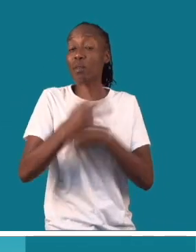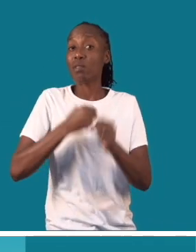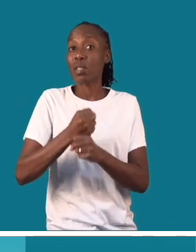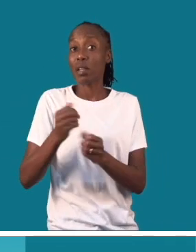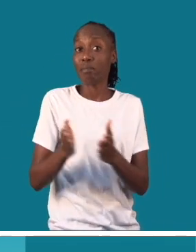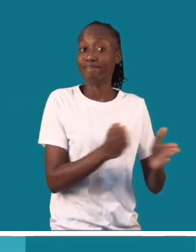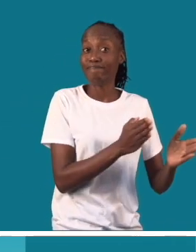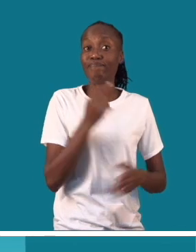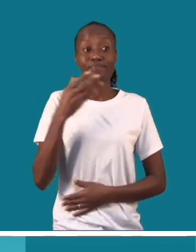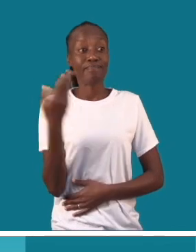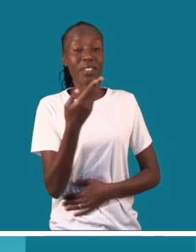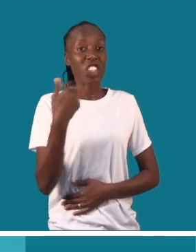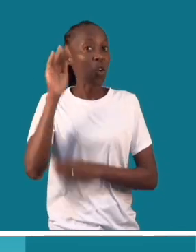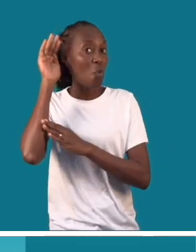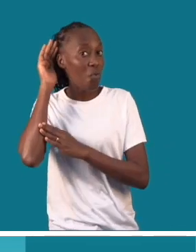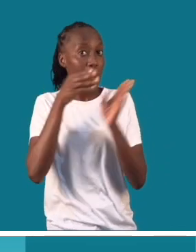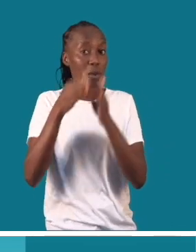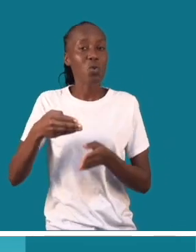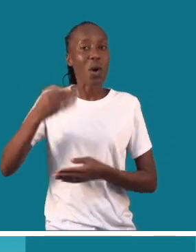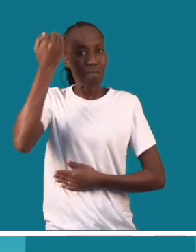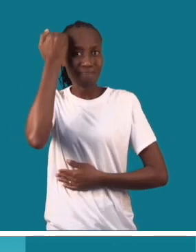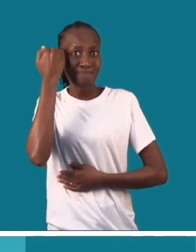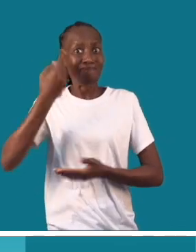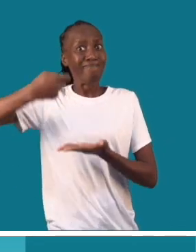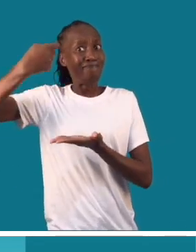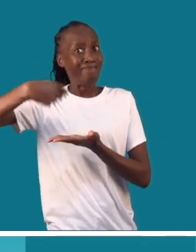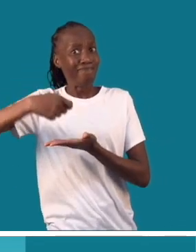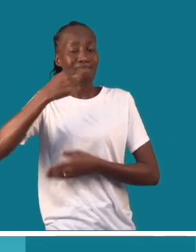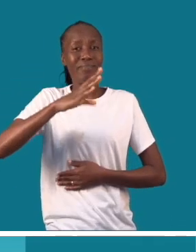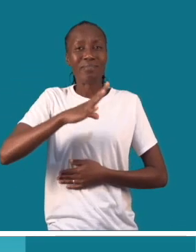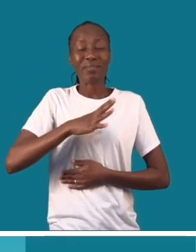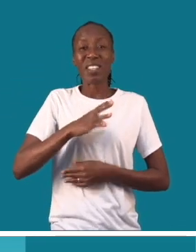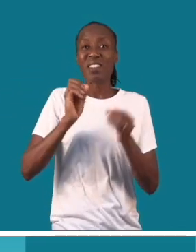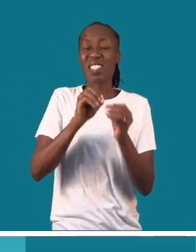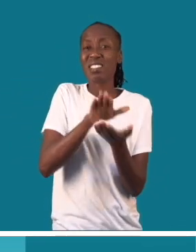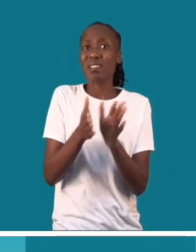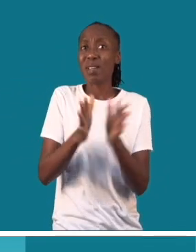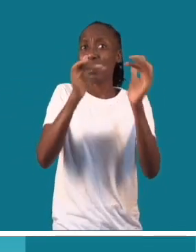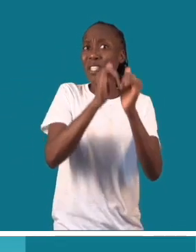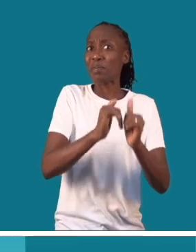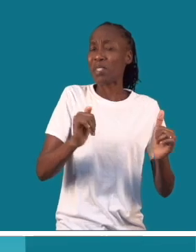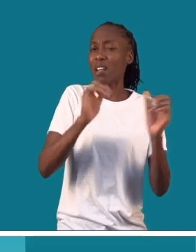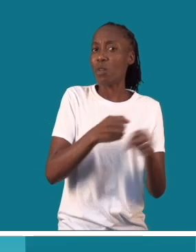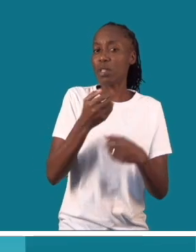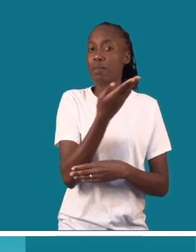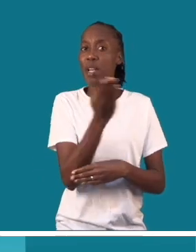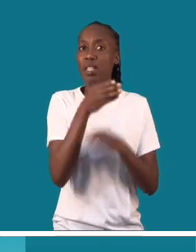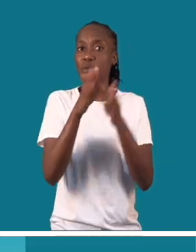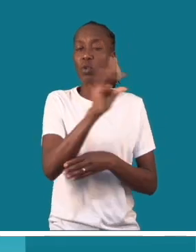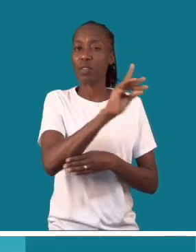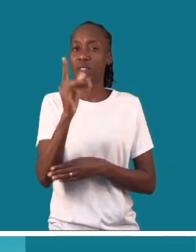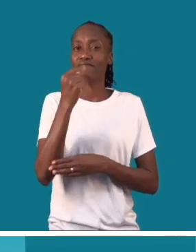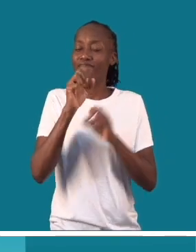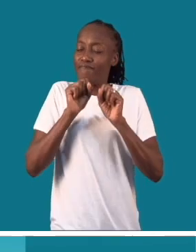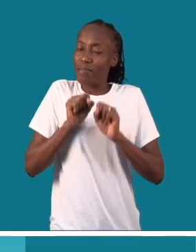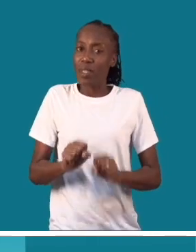juristas ouvidos pela TV Sordo dizem que a lei não prevê tratamento especial para pessoas com deficiência, devendo